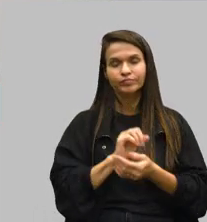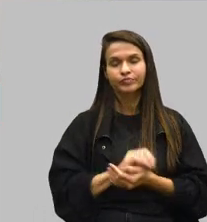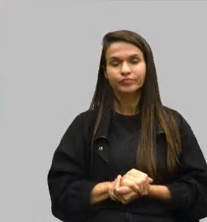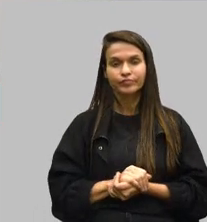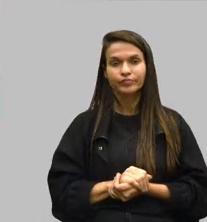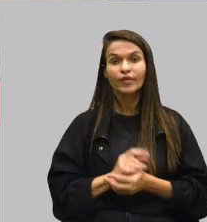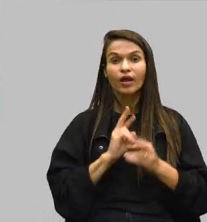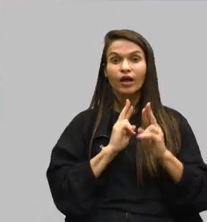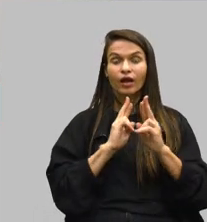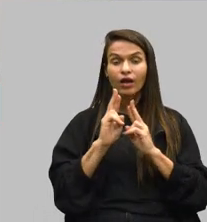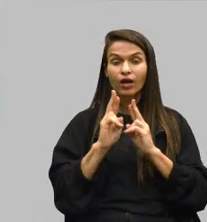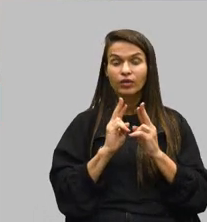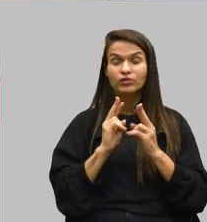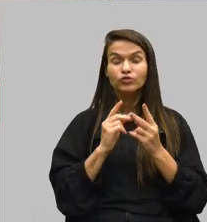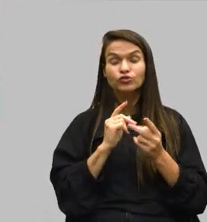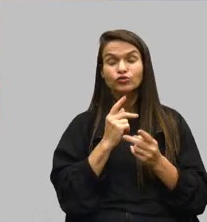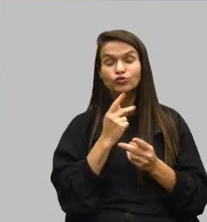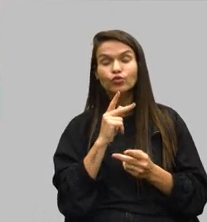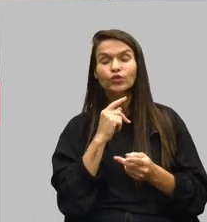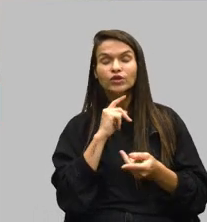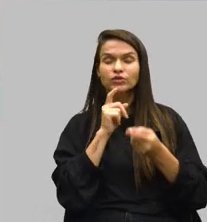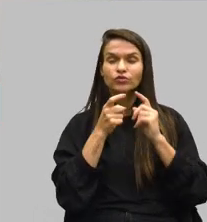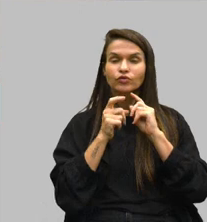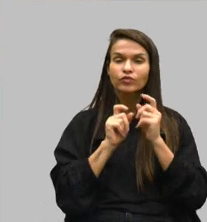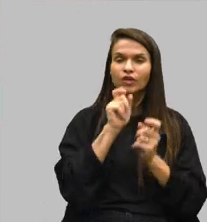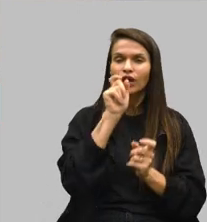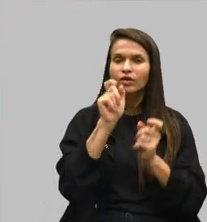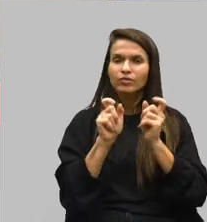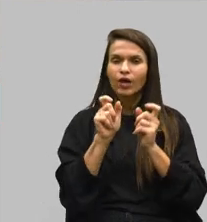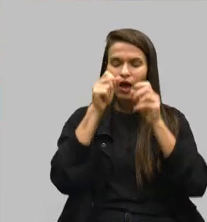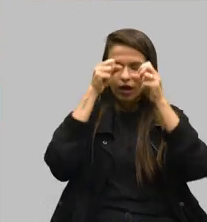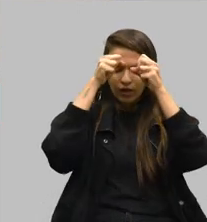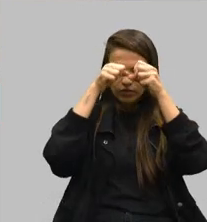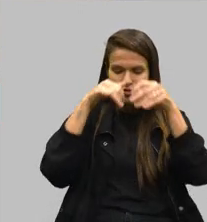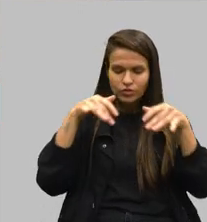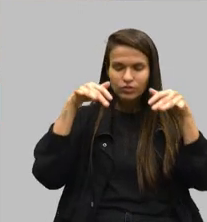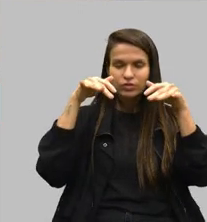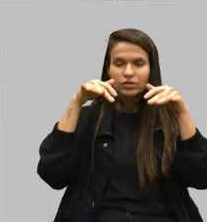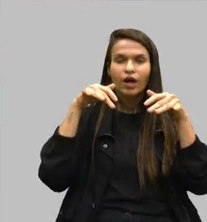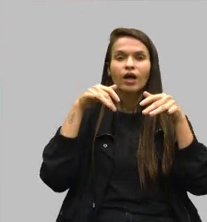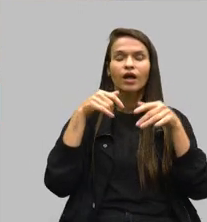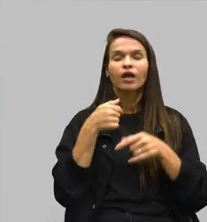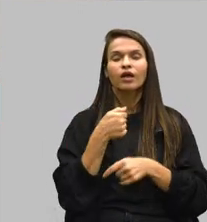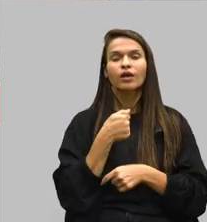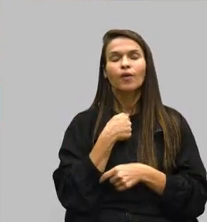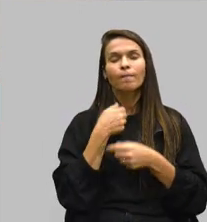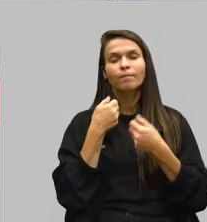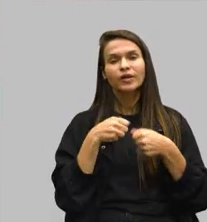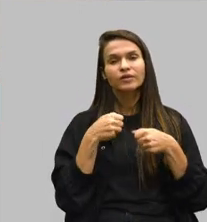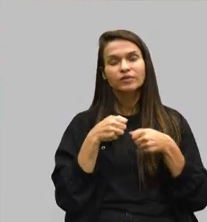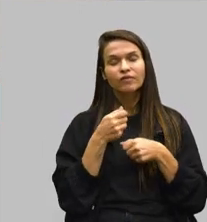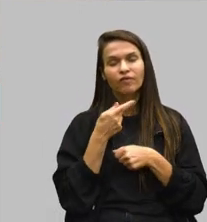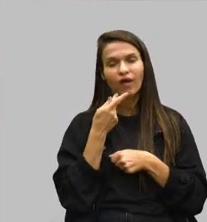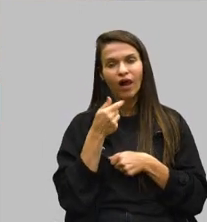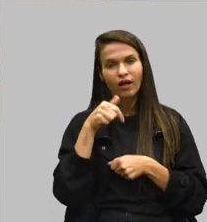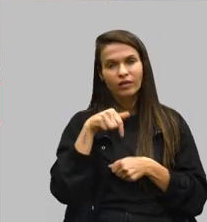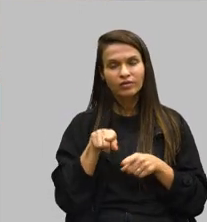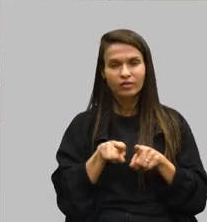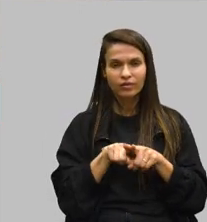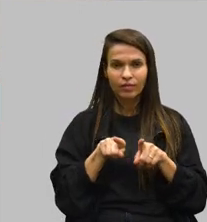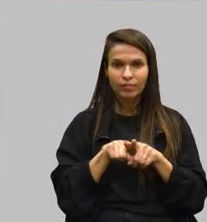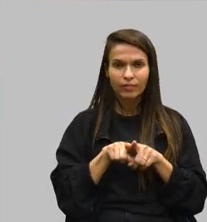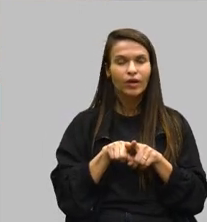em relação às suas indagações, relação às pessoas com espectro autista, eu preciso de dizer aqui também um dos